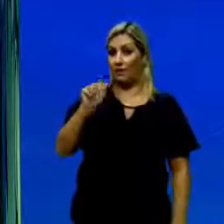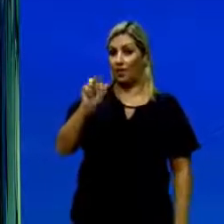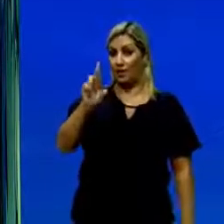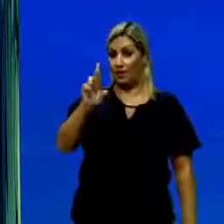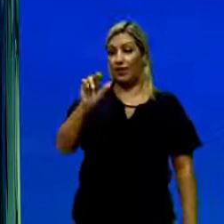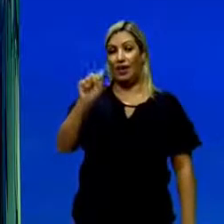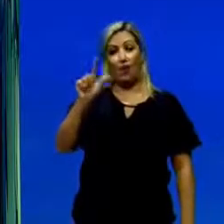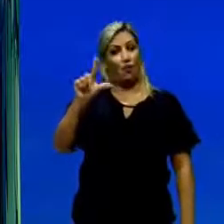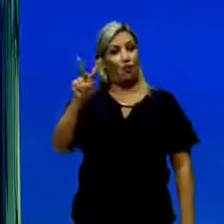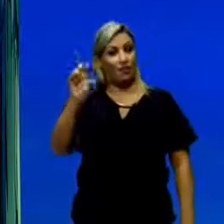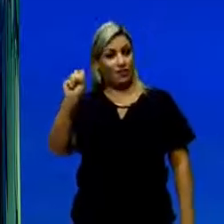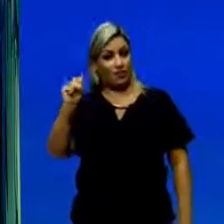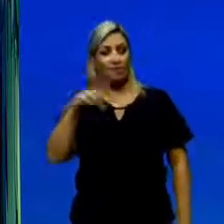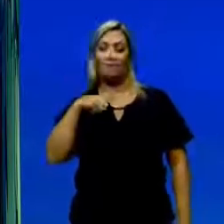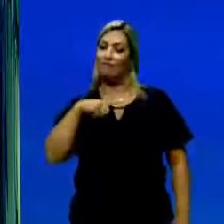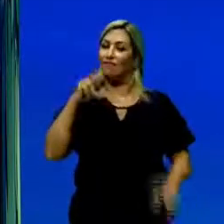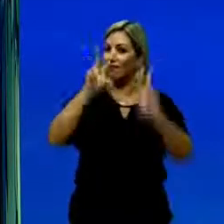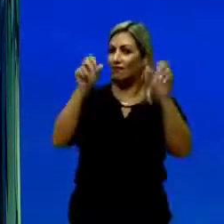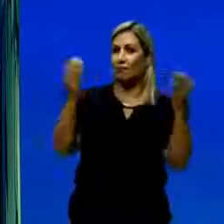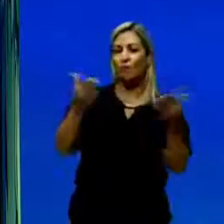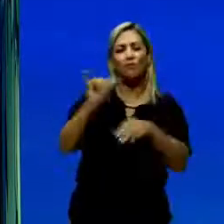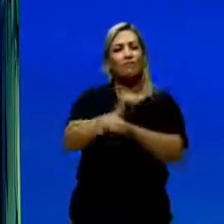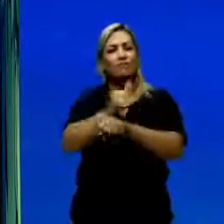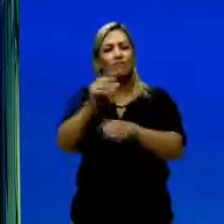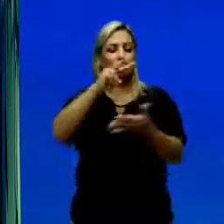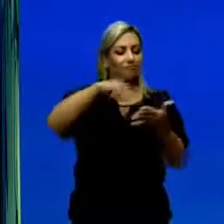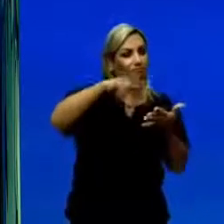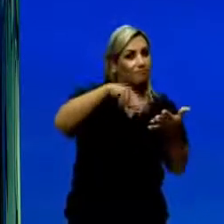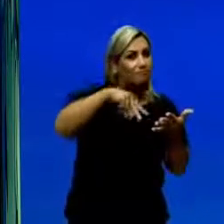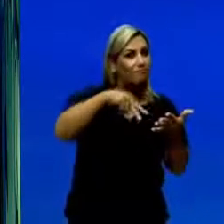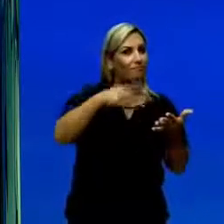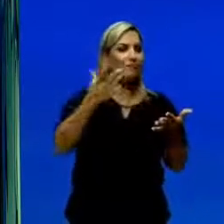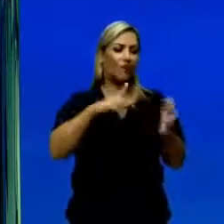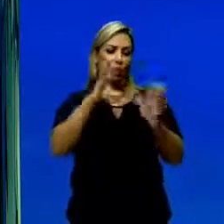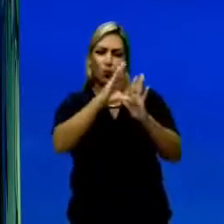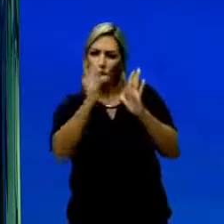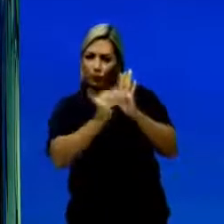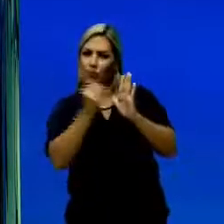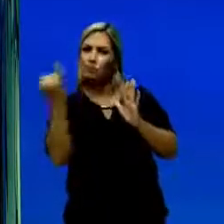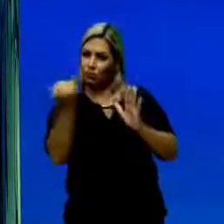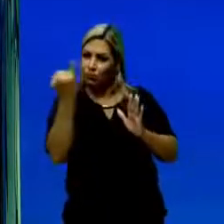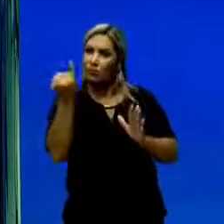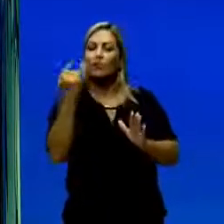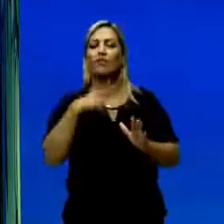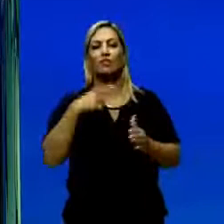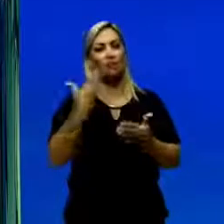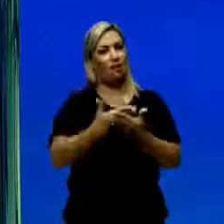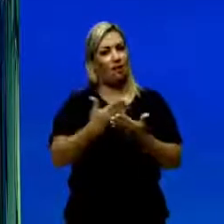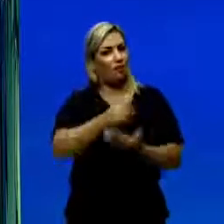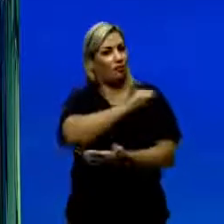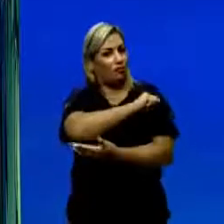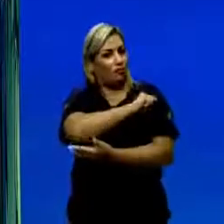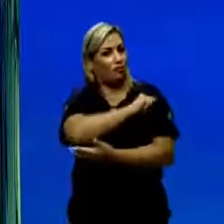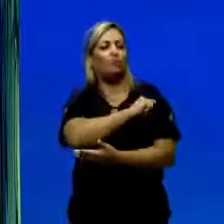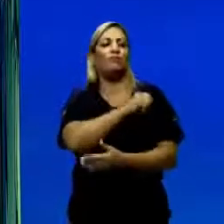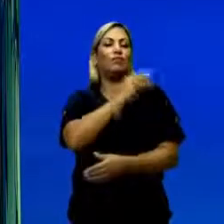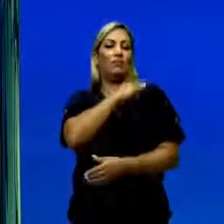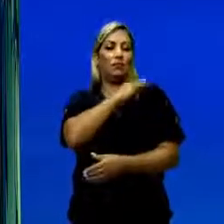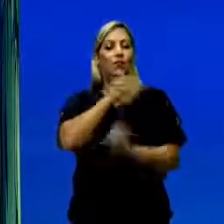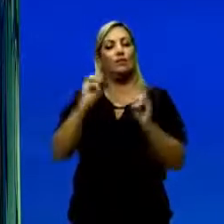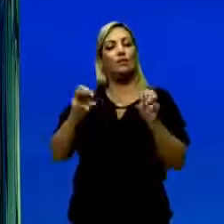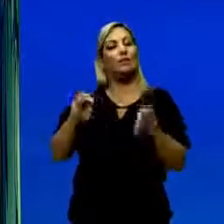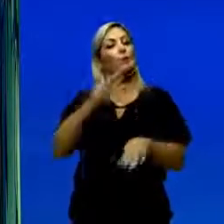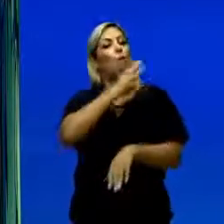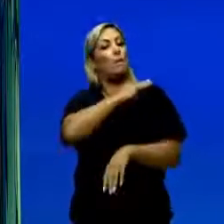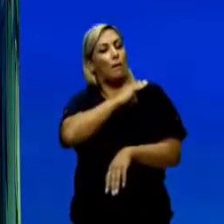Alves e o nosso tema de hoje é sobre as estratégias de leitura. Conteúdo importante para os estudantes da terceira série do Ensino Médio e